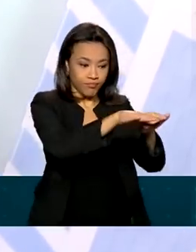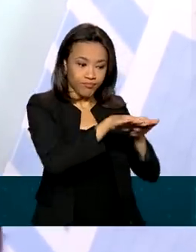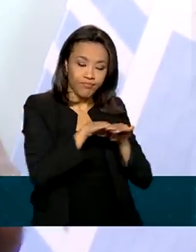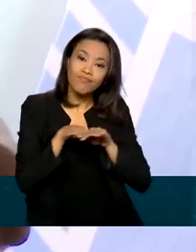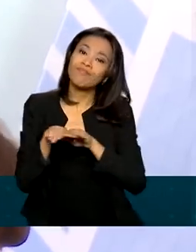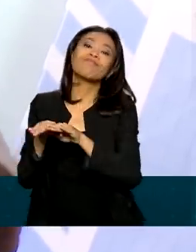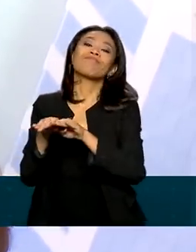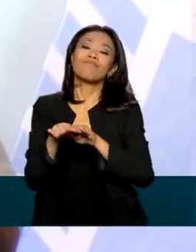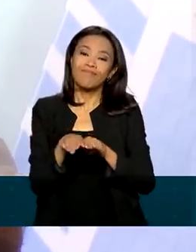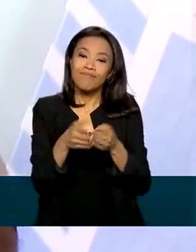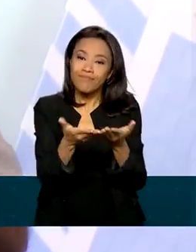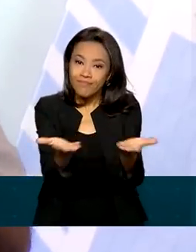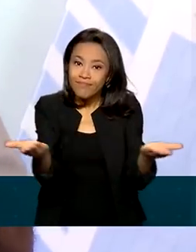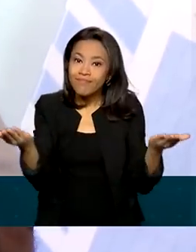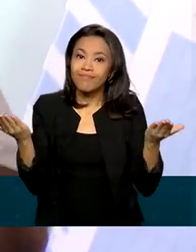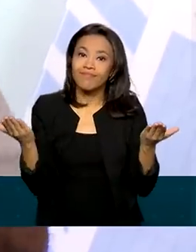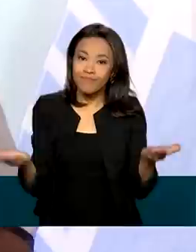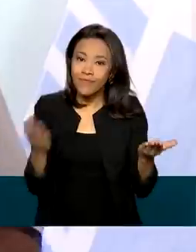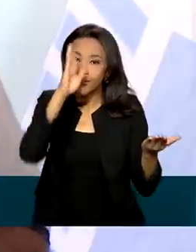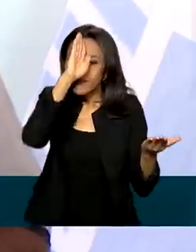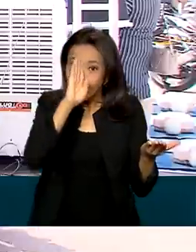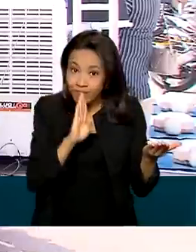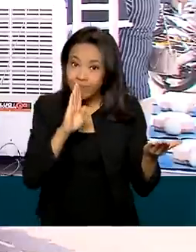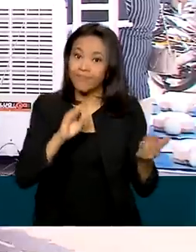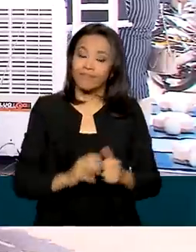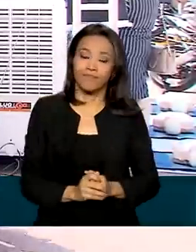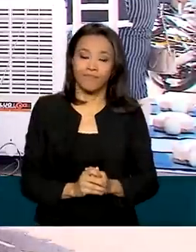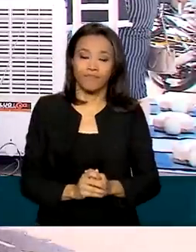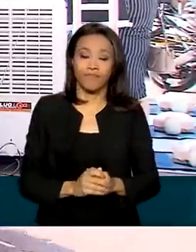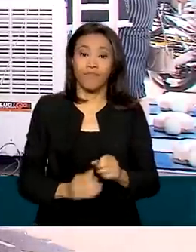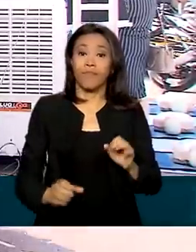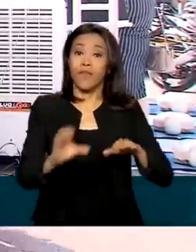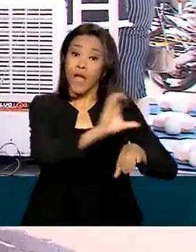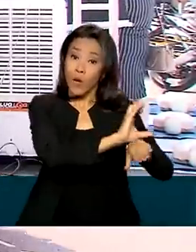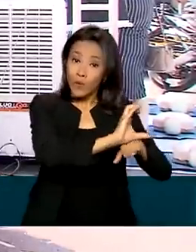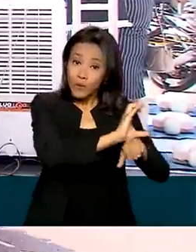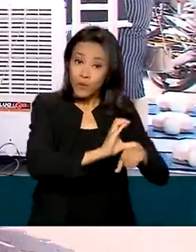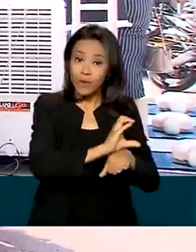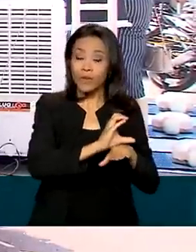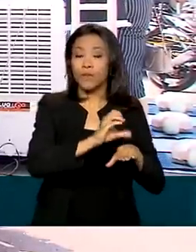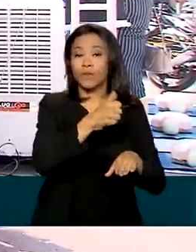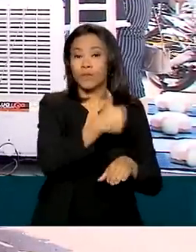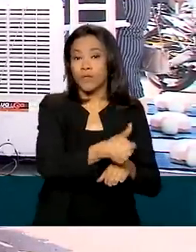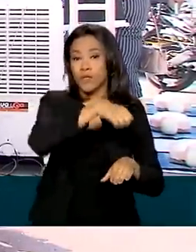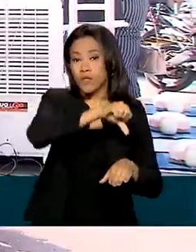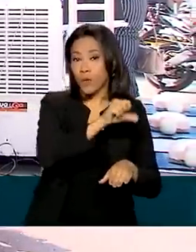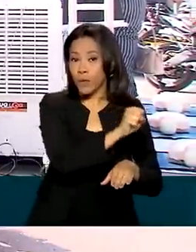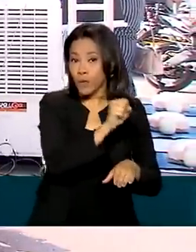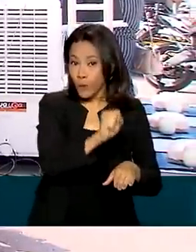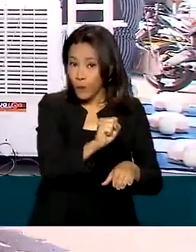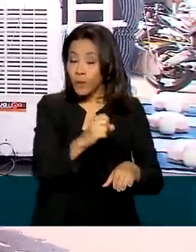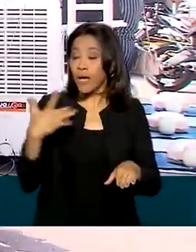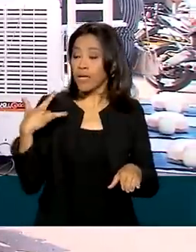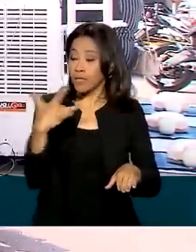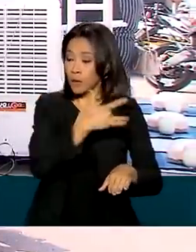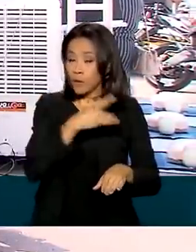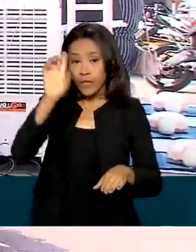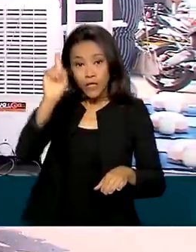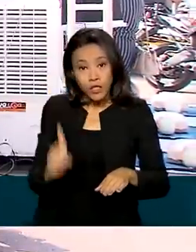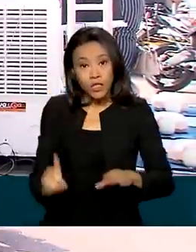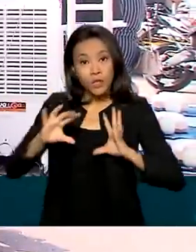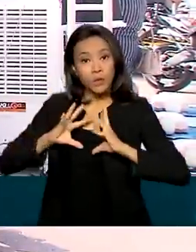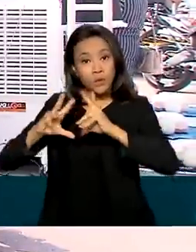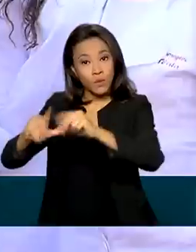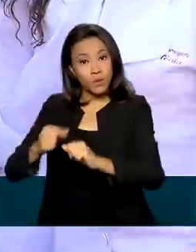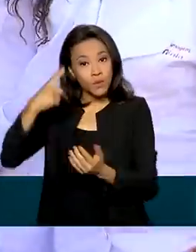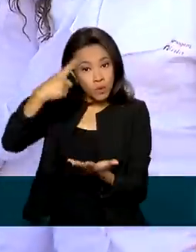igualitária e gratuita. A Constituição de 88 determinou que a saúde era direito de todos e dever